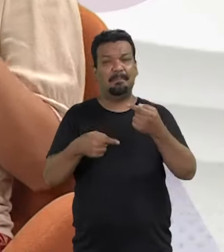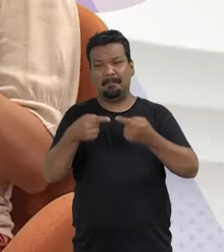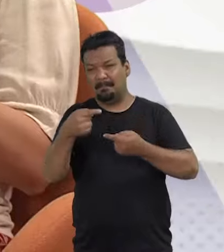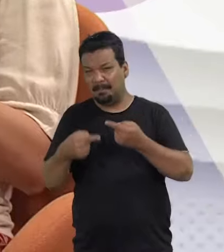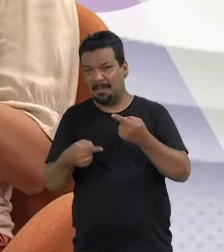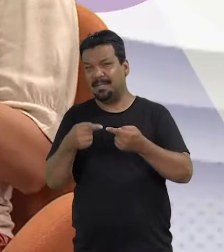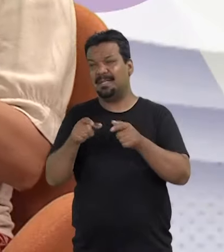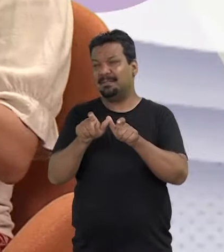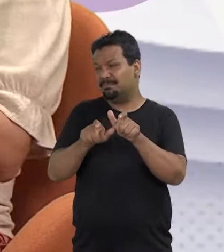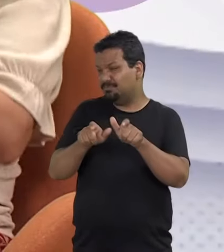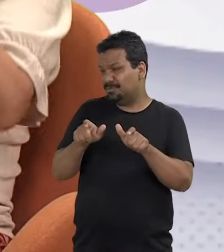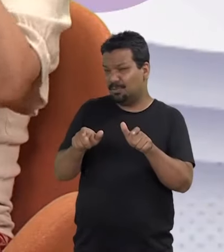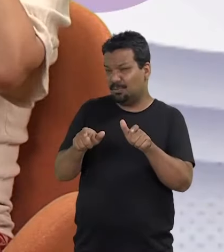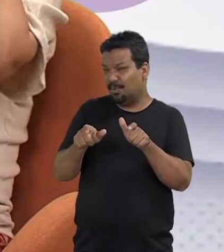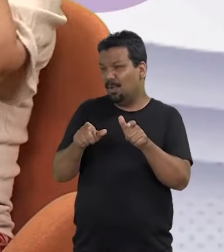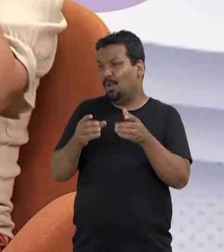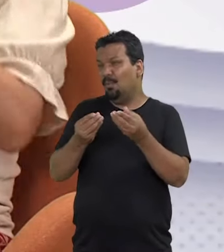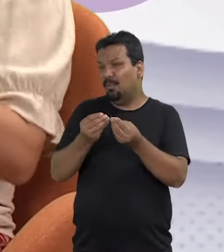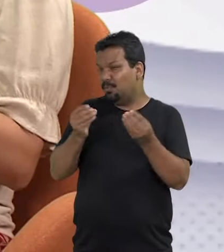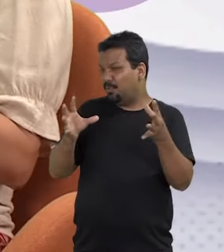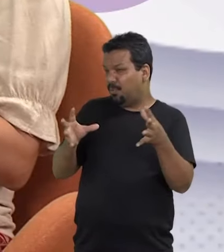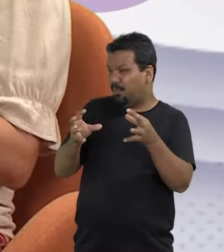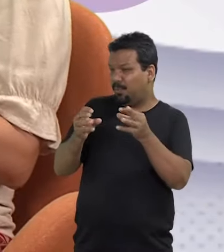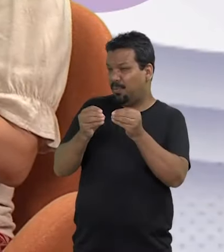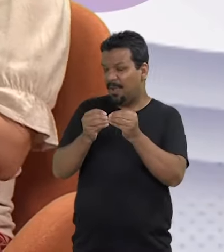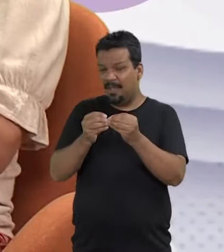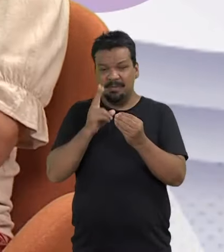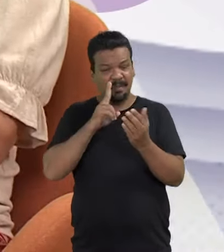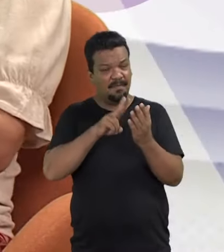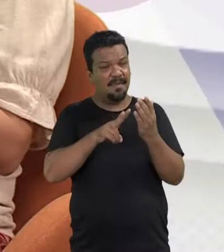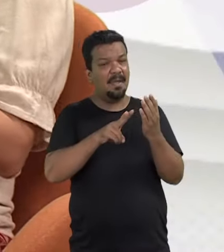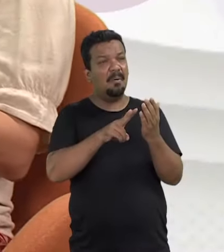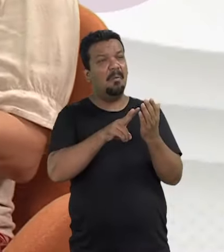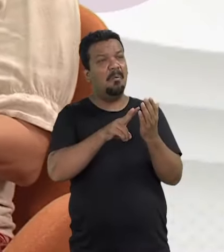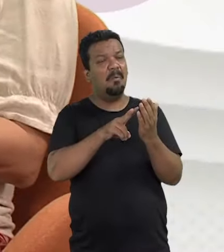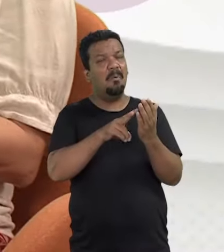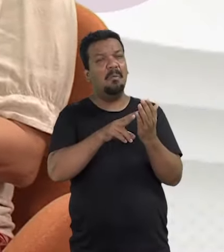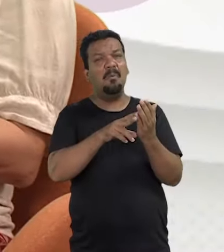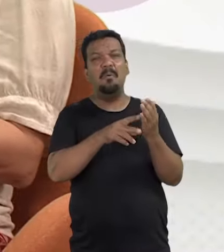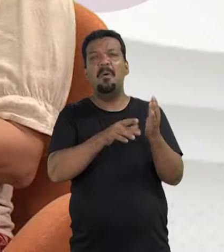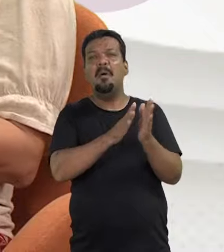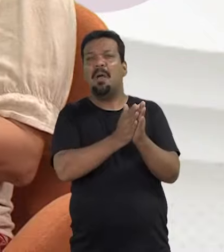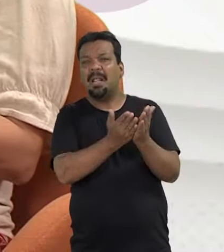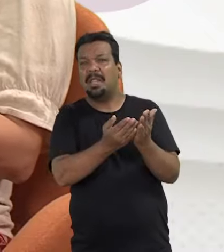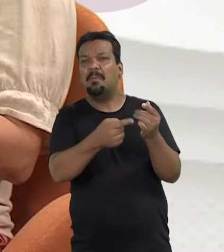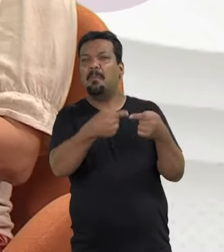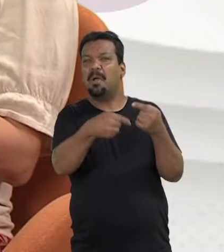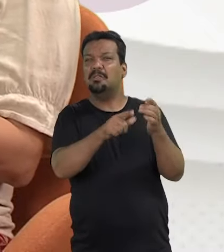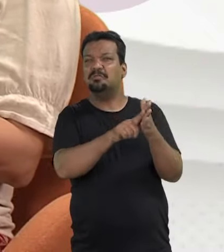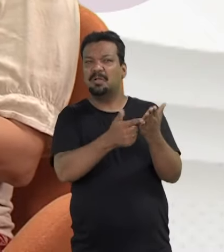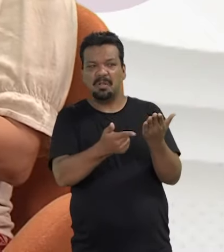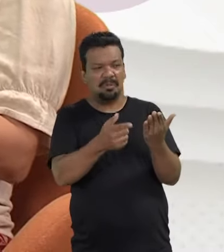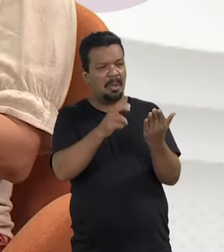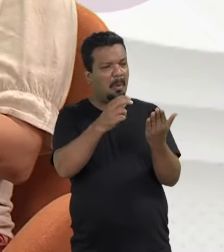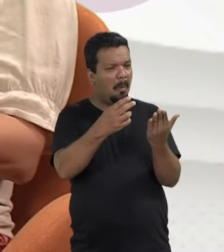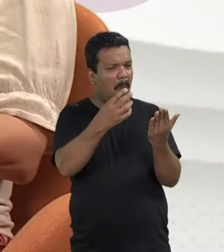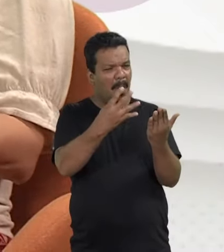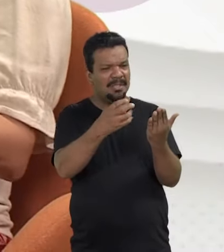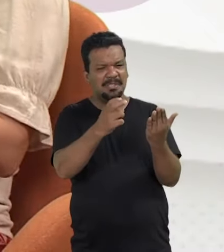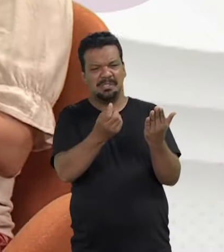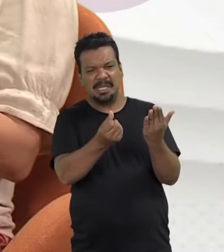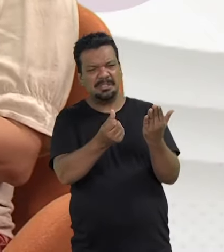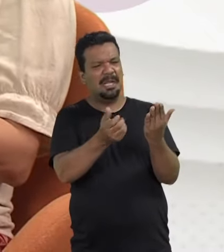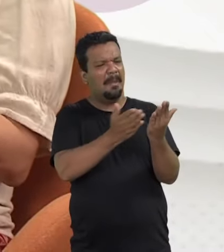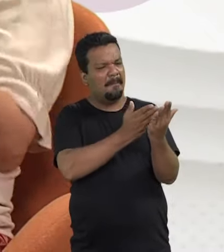partidária de forma muito restrita. Você abre o caderno de política de um jornal e vai ter ali 4, 5,